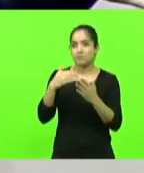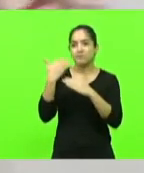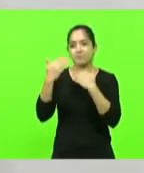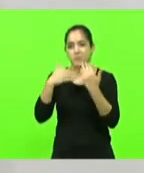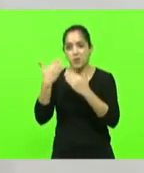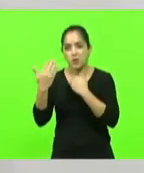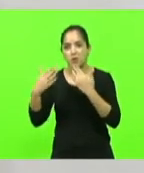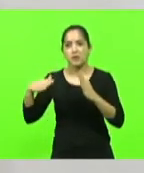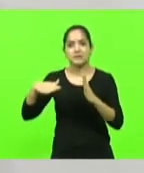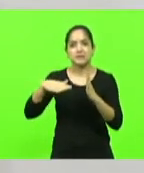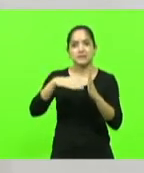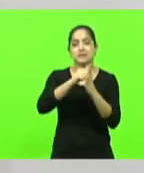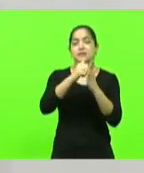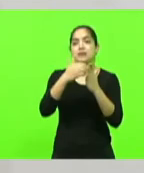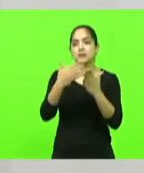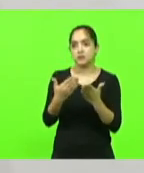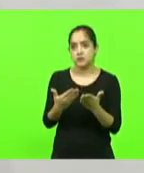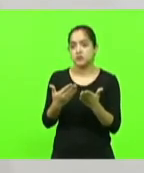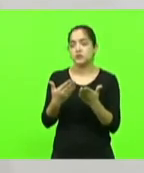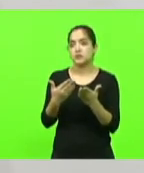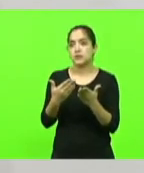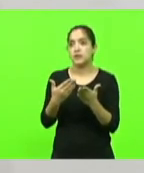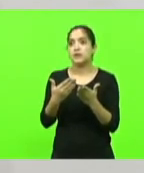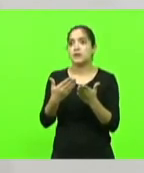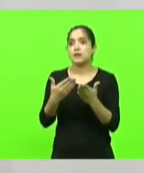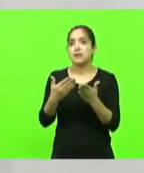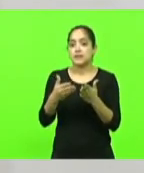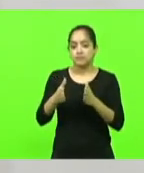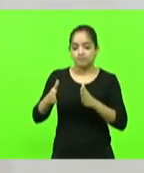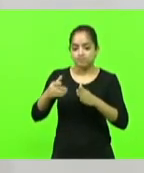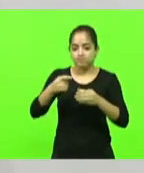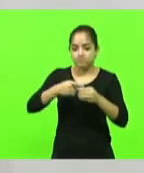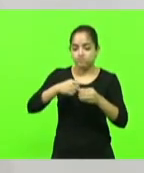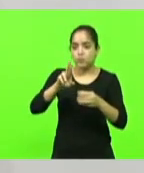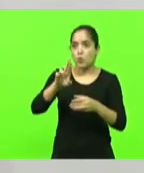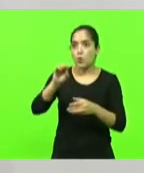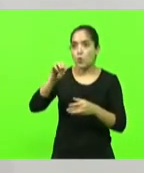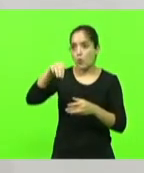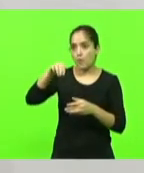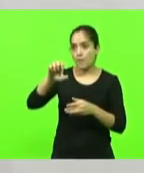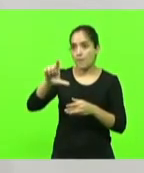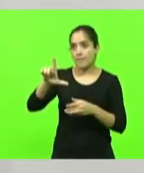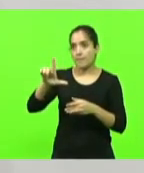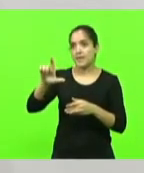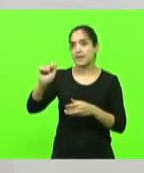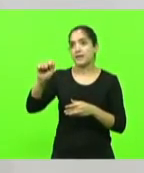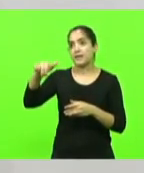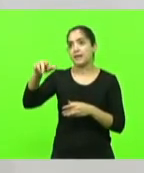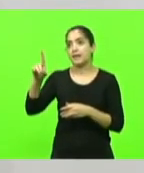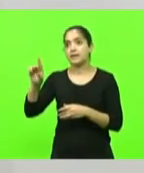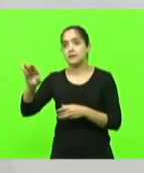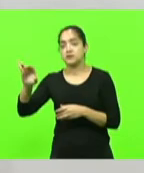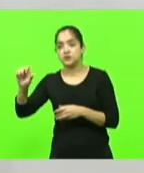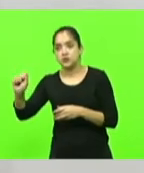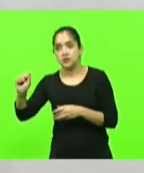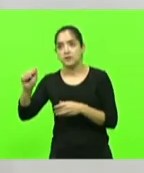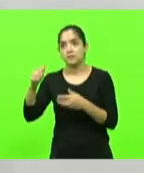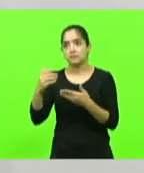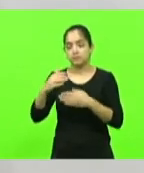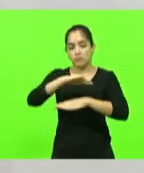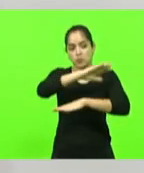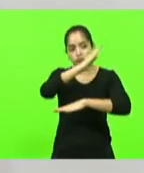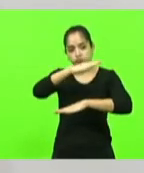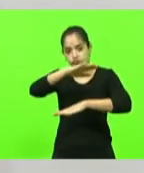como foi esta semana mais uma vez em Romelândia que é um trecho que costumeiramente dá acidente porque é uma serra os motoristas ali